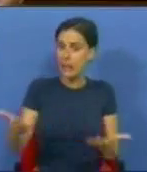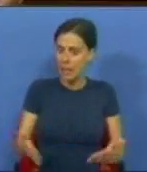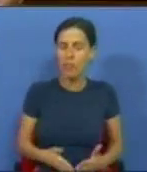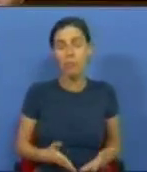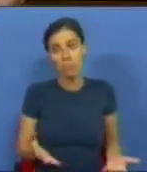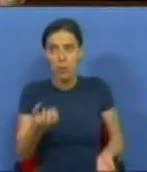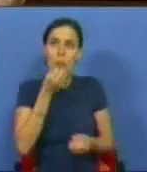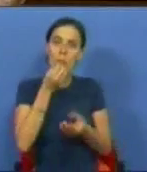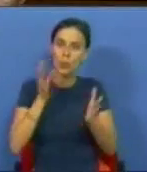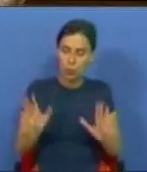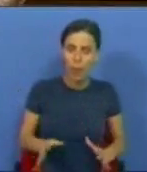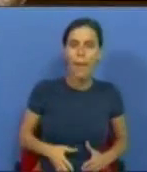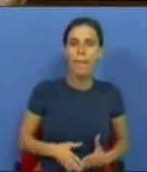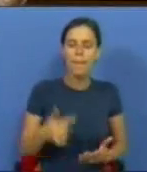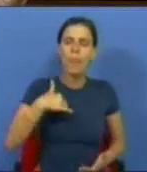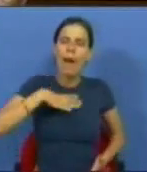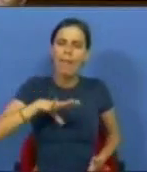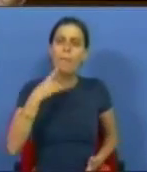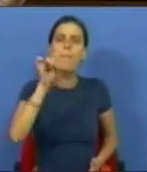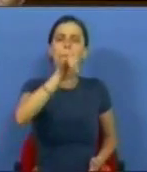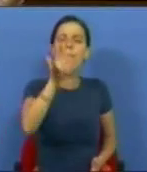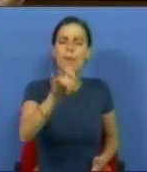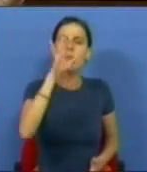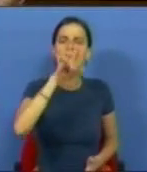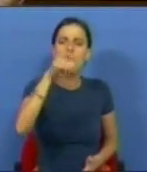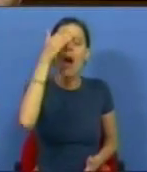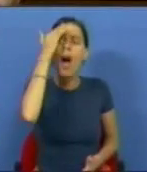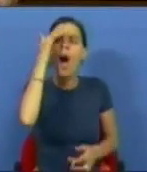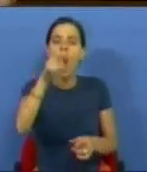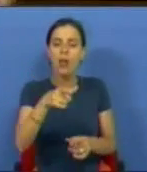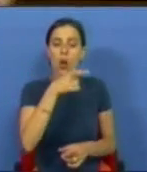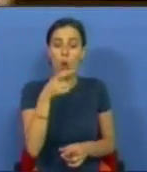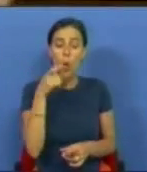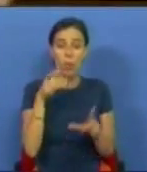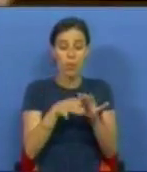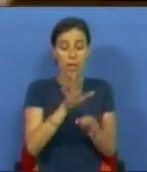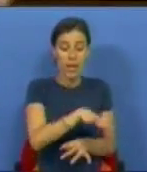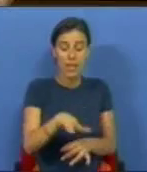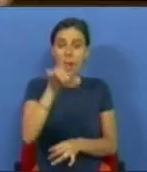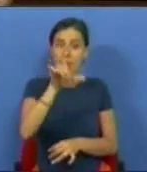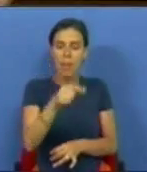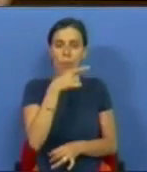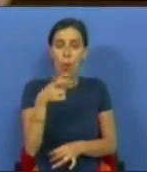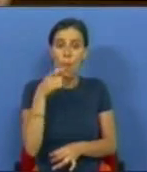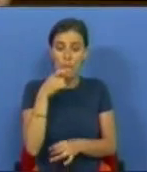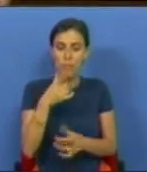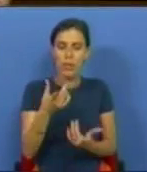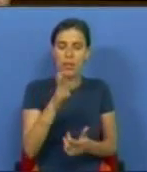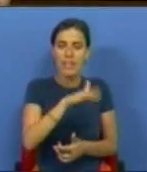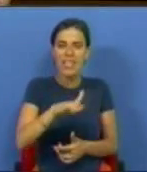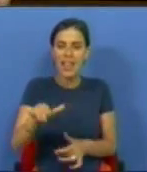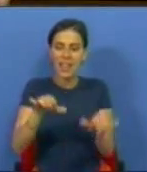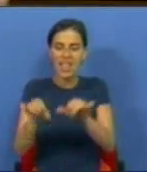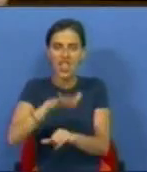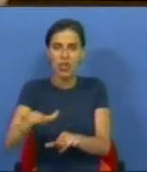Pois muito bem. Eu gostava de lhe perguntar se não acha que o compromisso com a ciência implica também um compromisso com os cientistas.